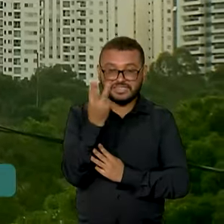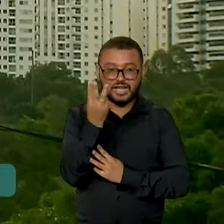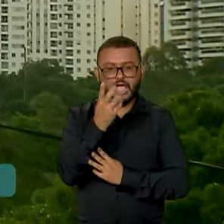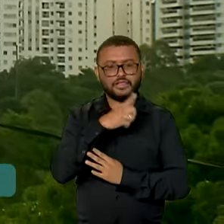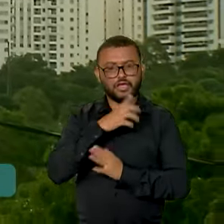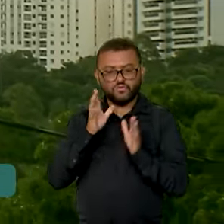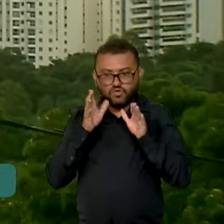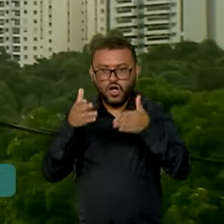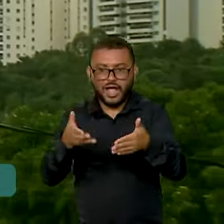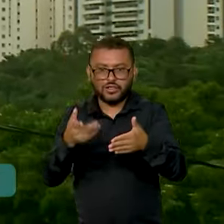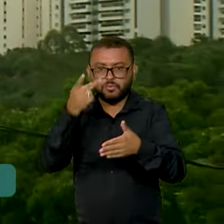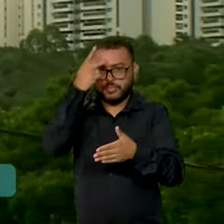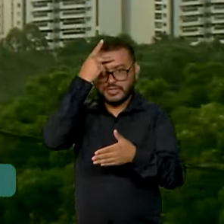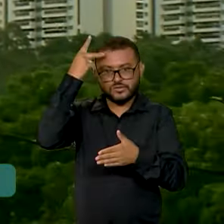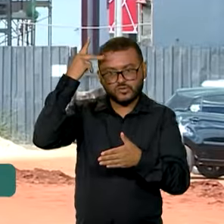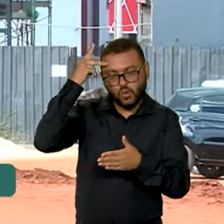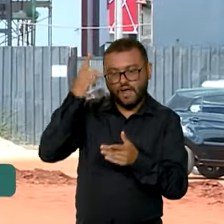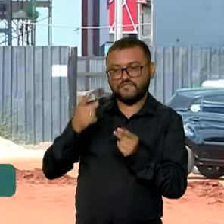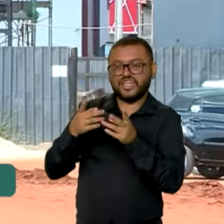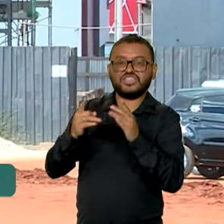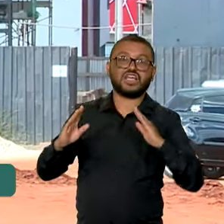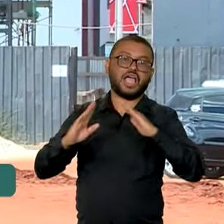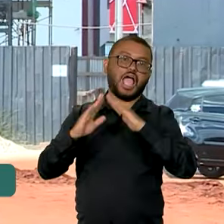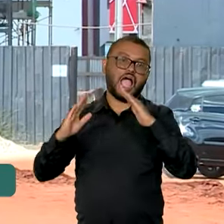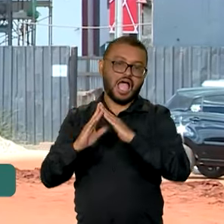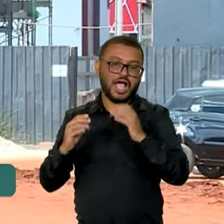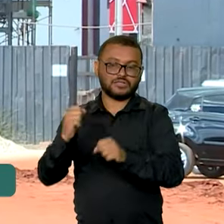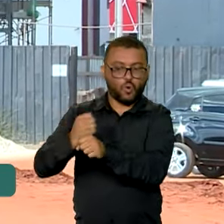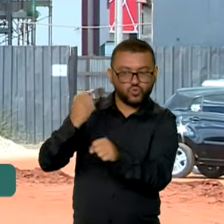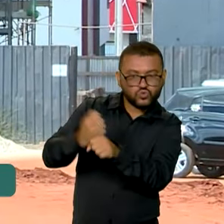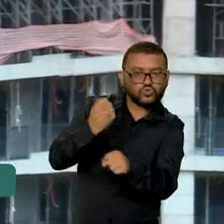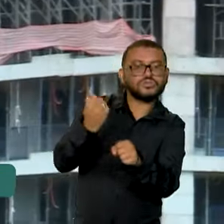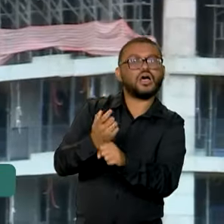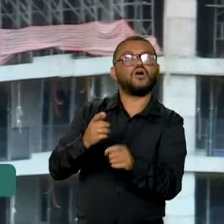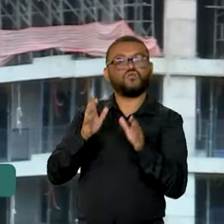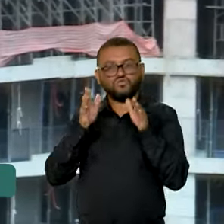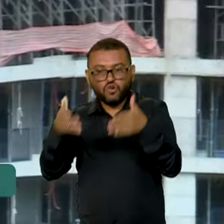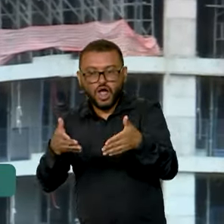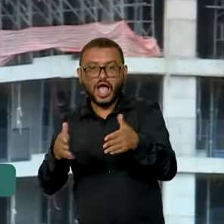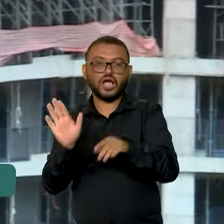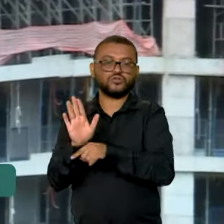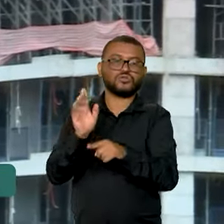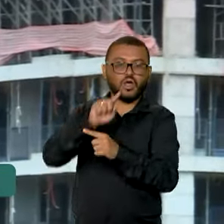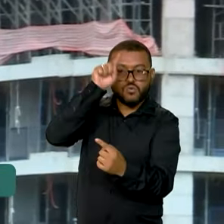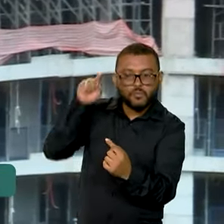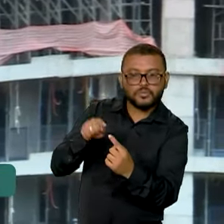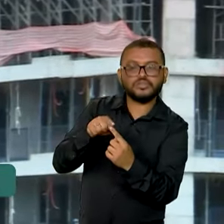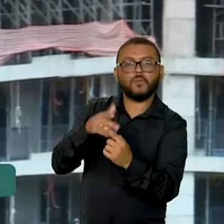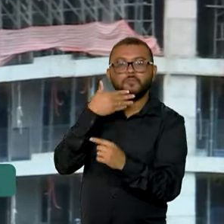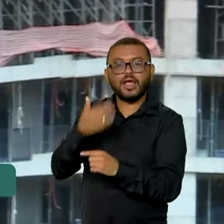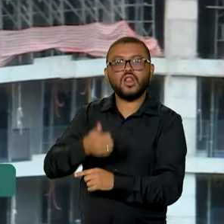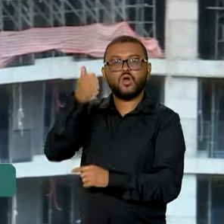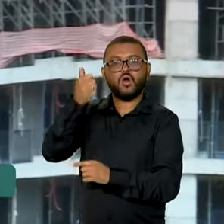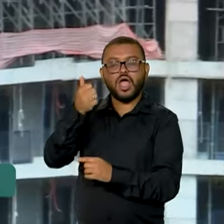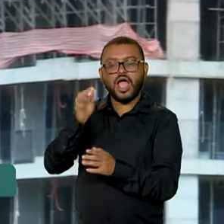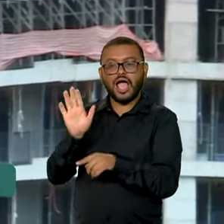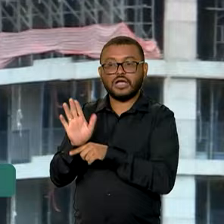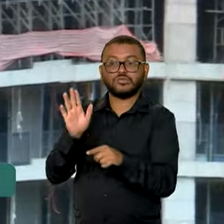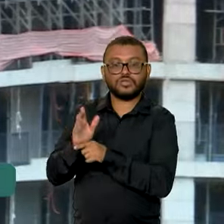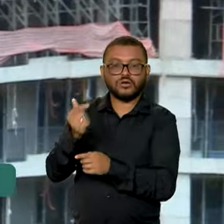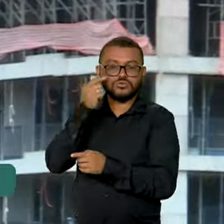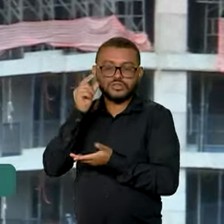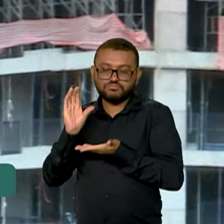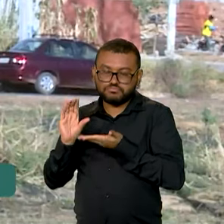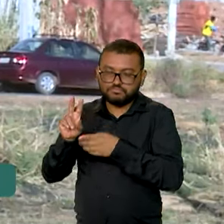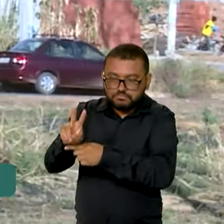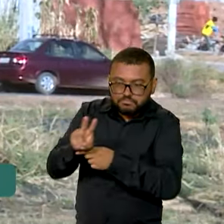público-alvo o mercado imobiliário e o setor da construção civil. O objetivo é criar um mercado secundário para o crédito